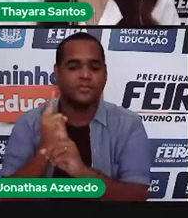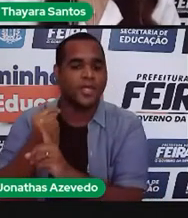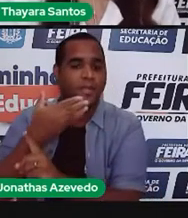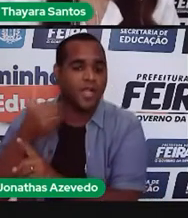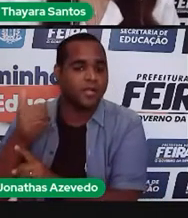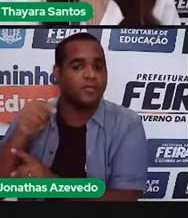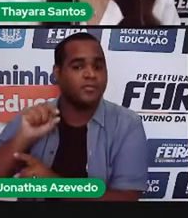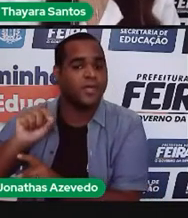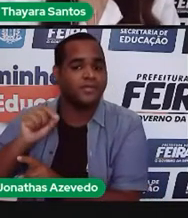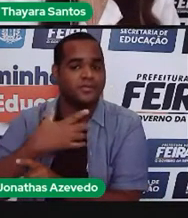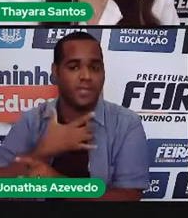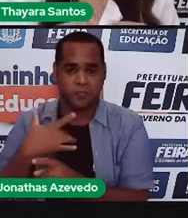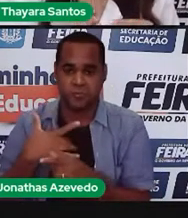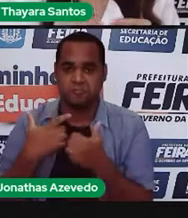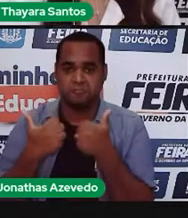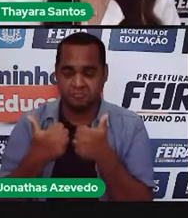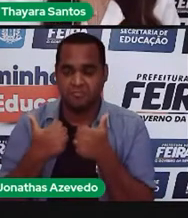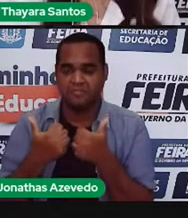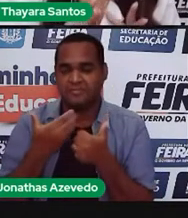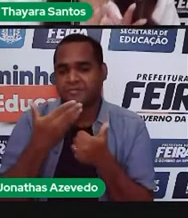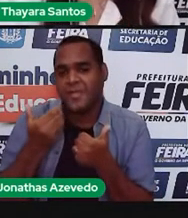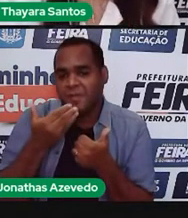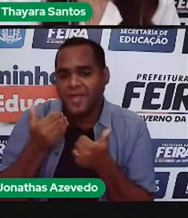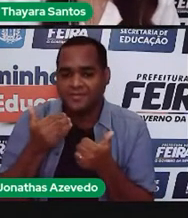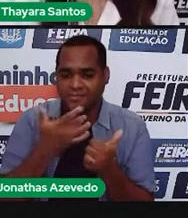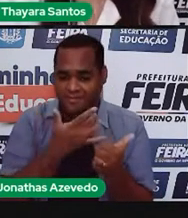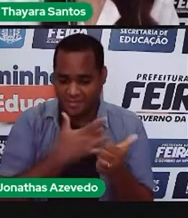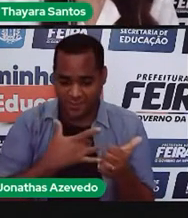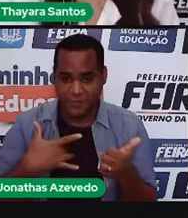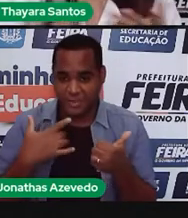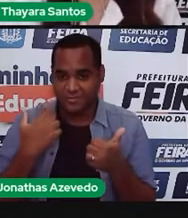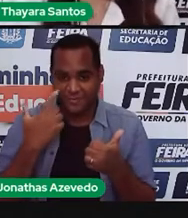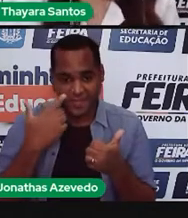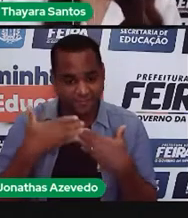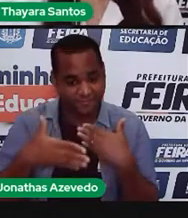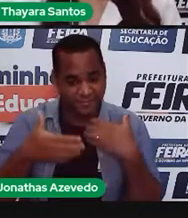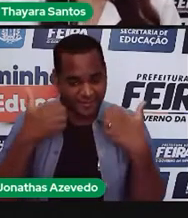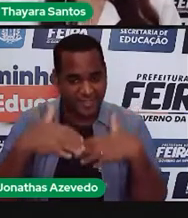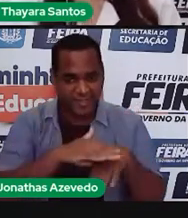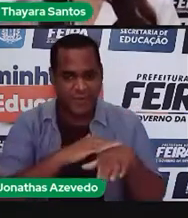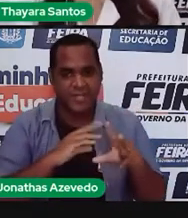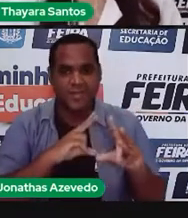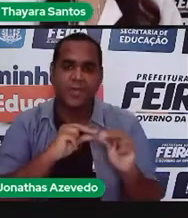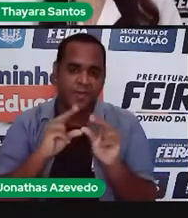a saúde. é justamente sobre esse tópico que a gente vai conversar mais adiante.